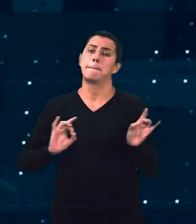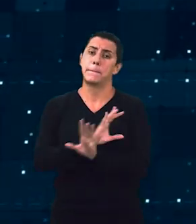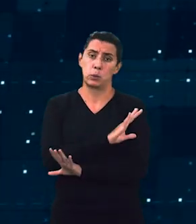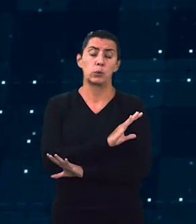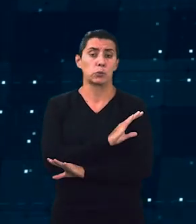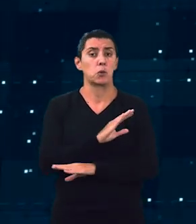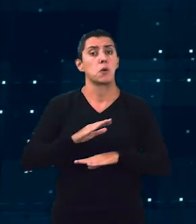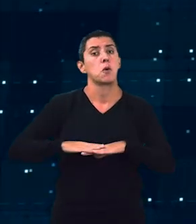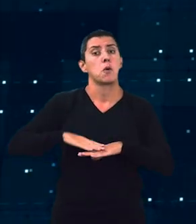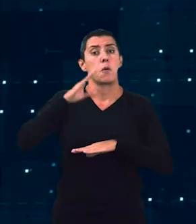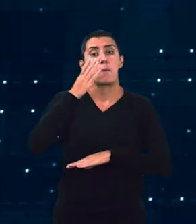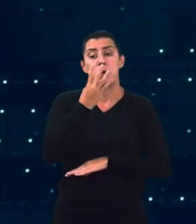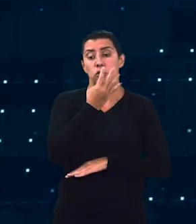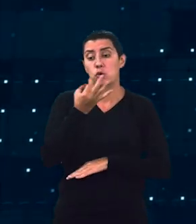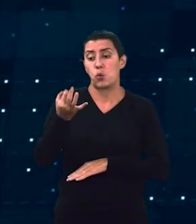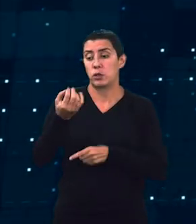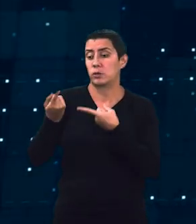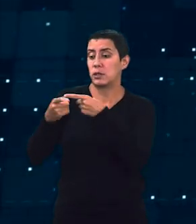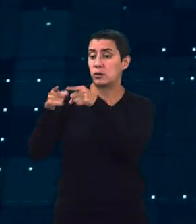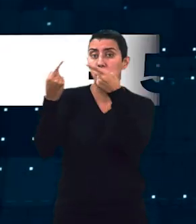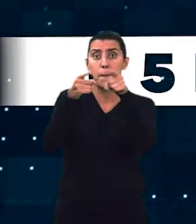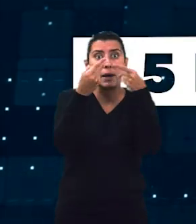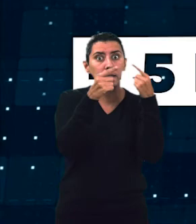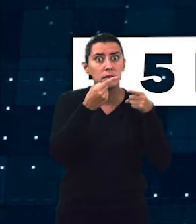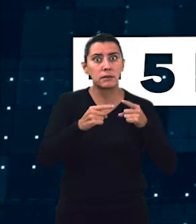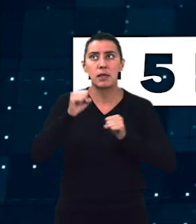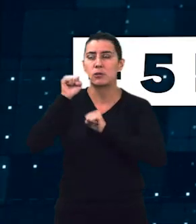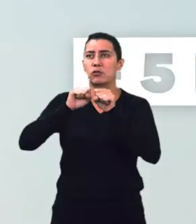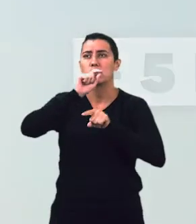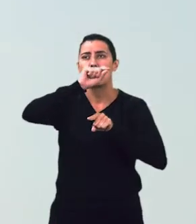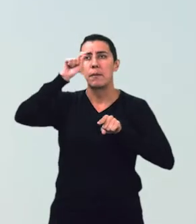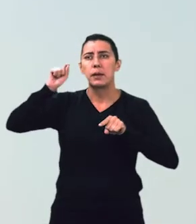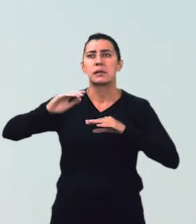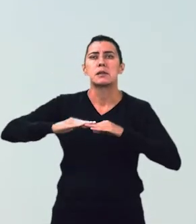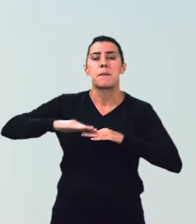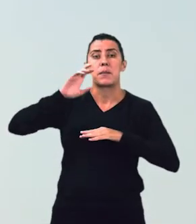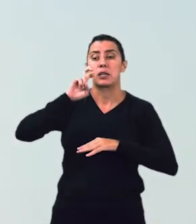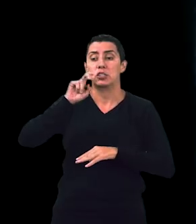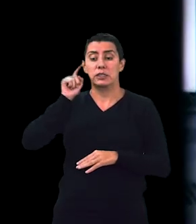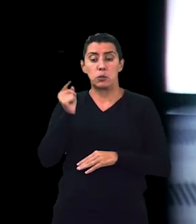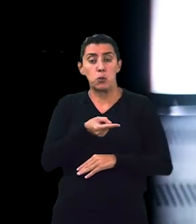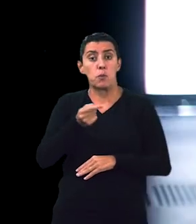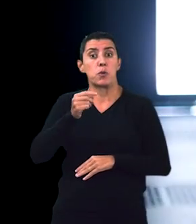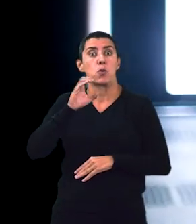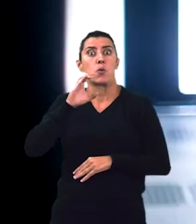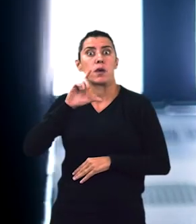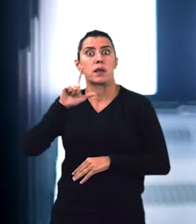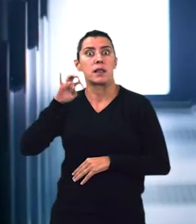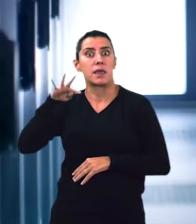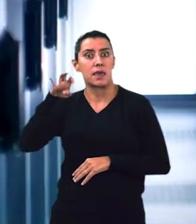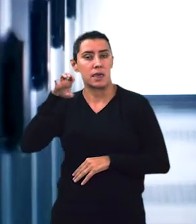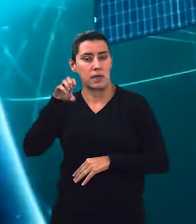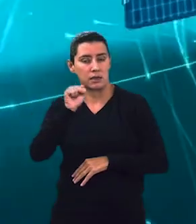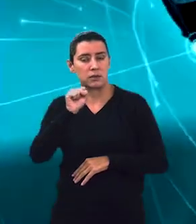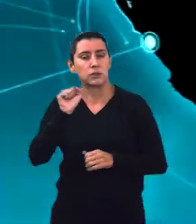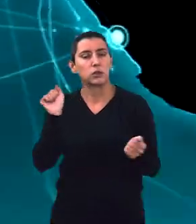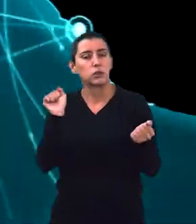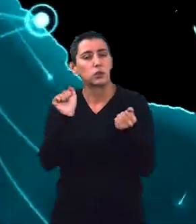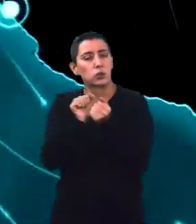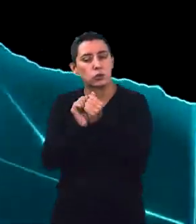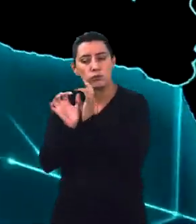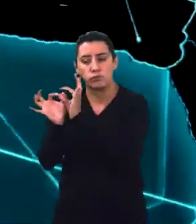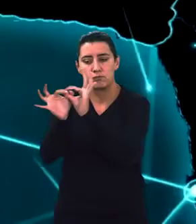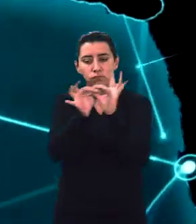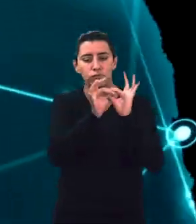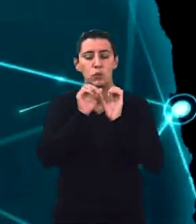400 parceiros do ecossistema para atender a mais de 5 mil clientes e juntos pavimentamos o caminho para a transformação